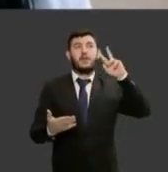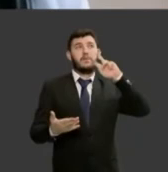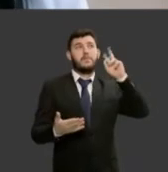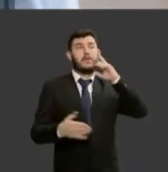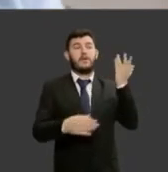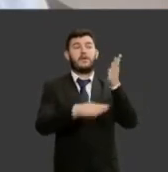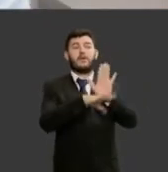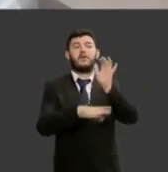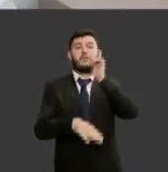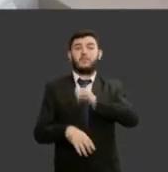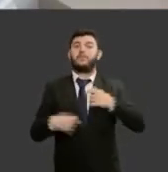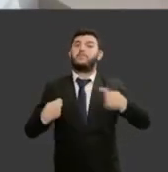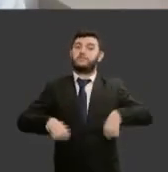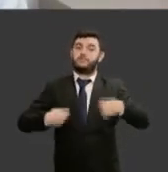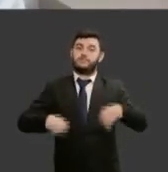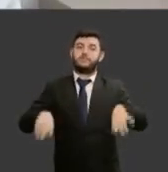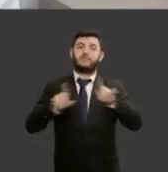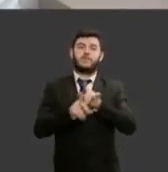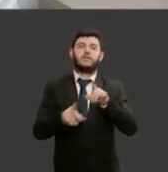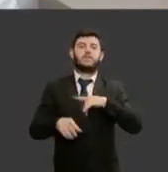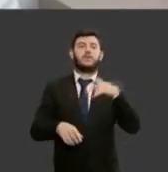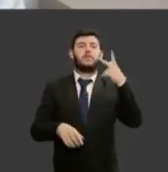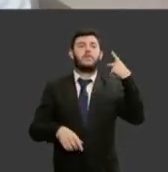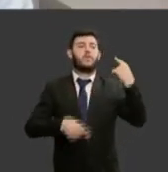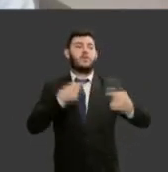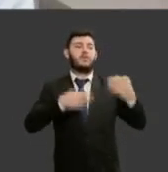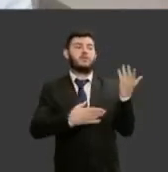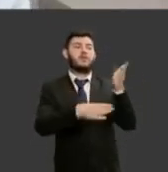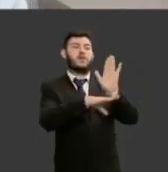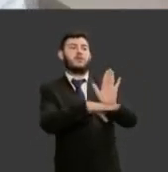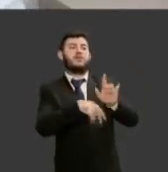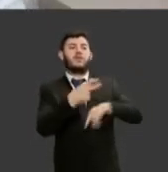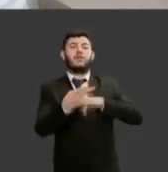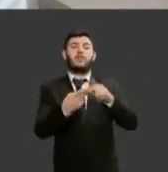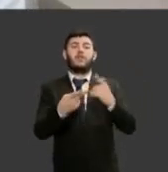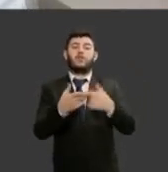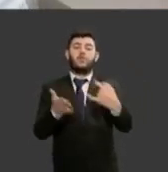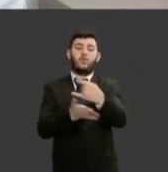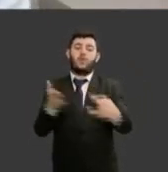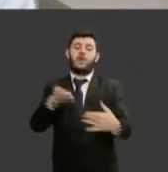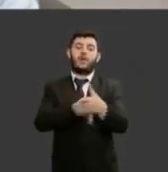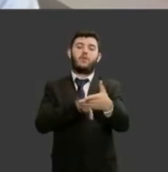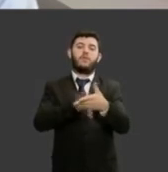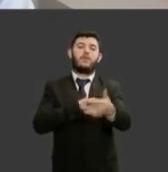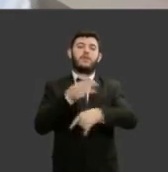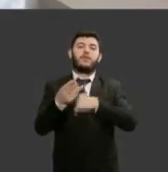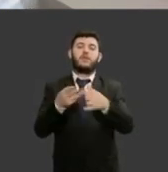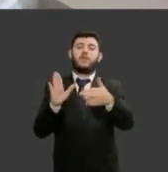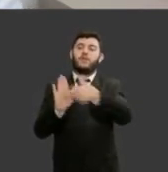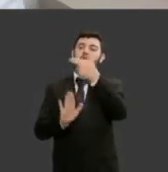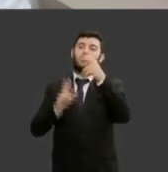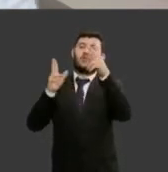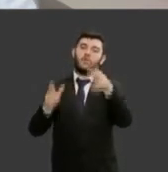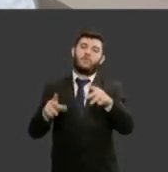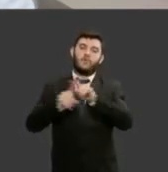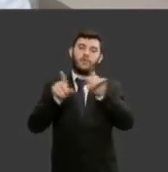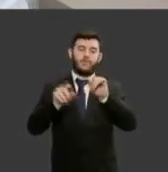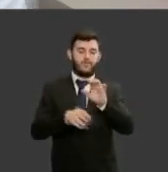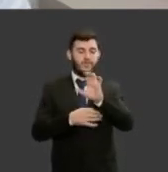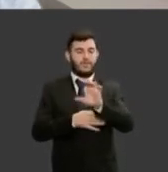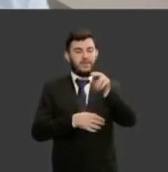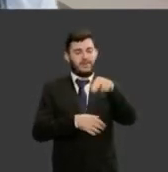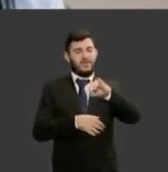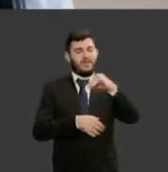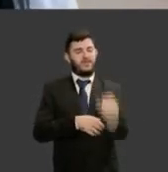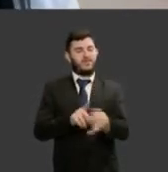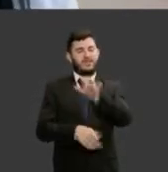a política de auxílio as recomendações as resoluções mesmo todas que foram faladas que o CNJ tem instituído